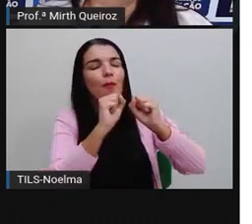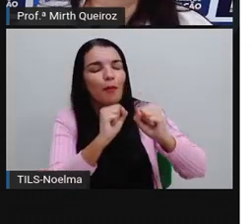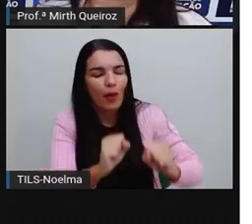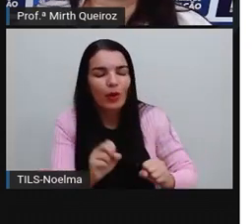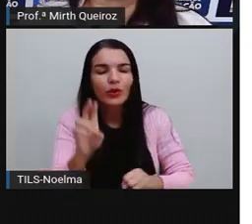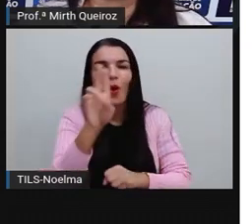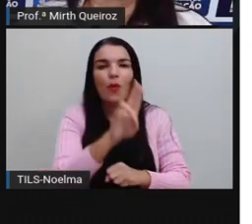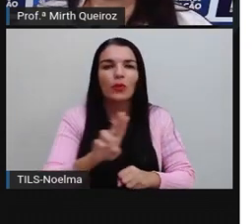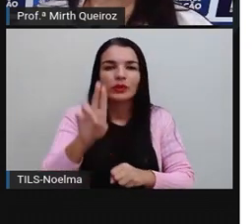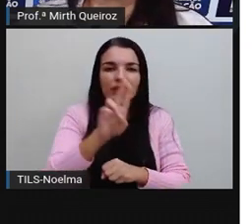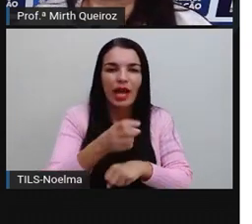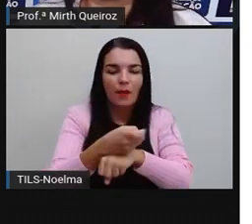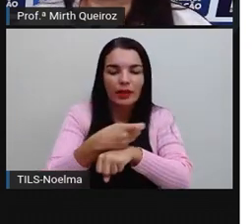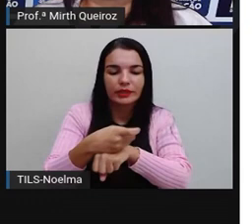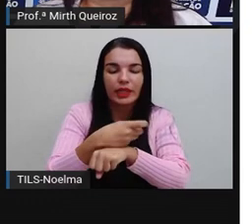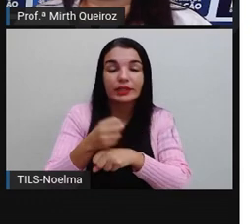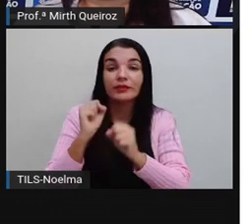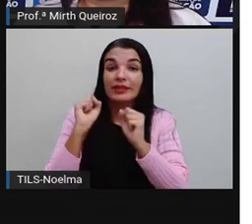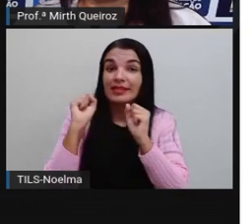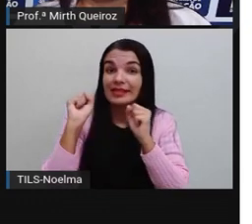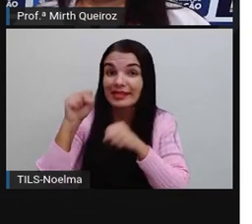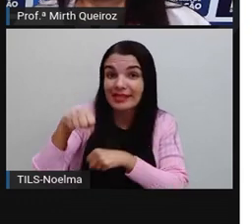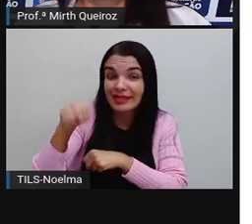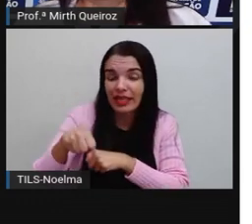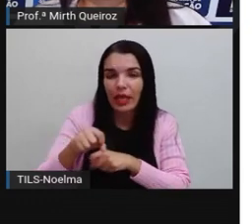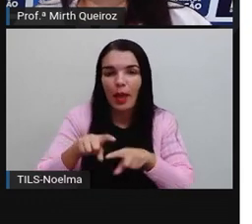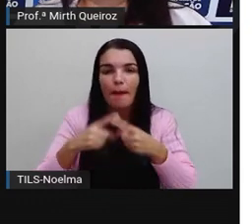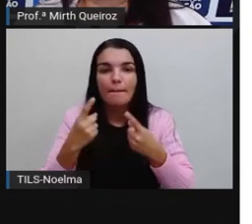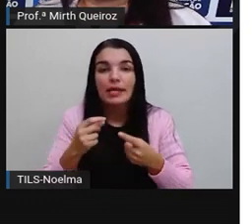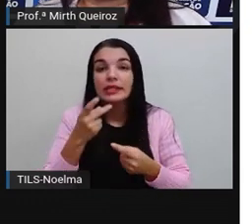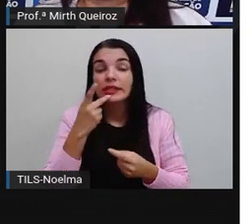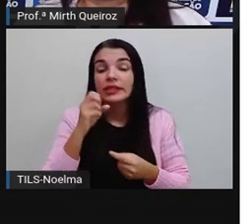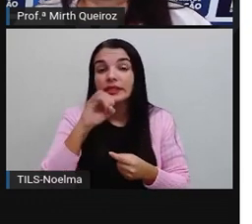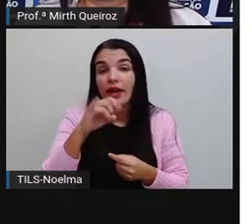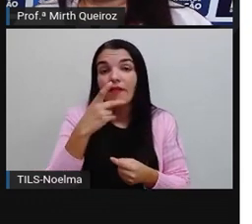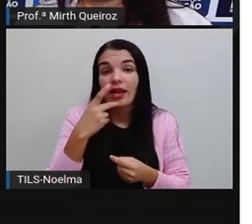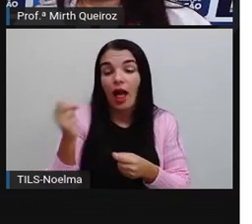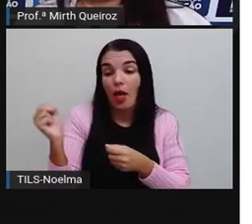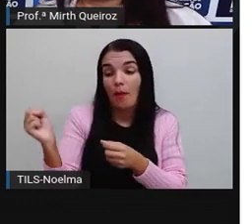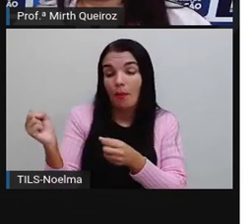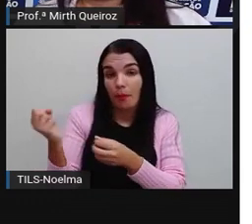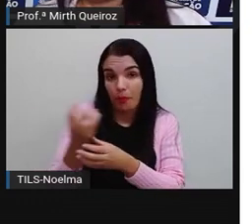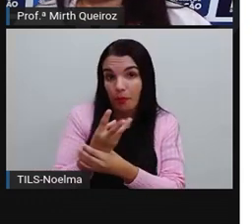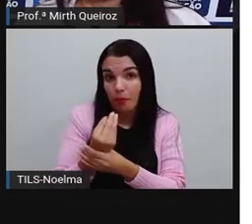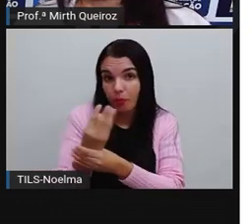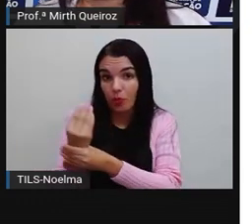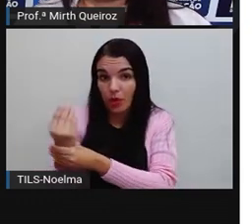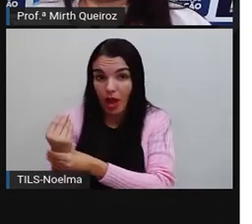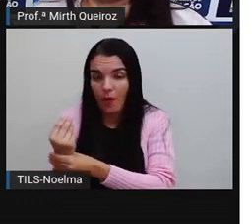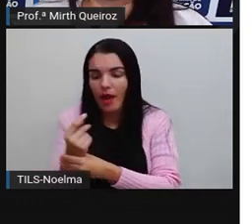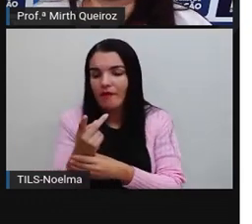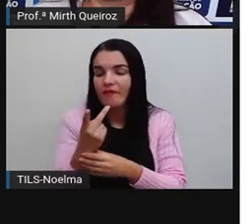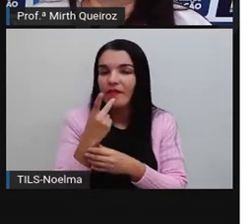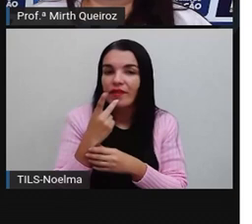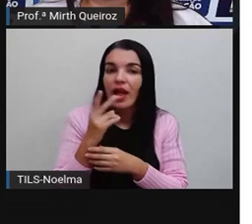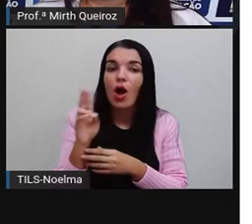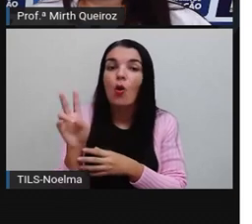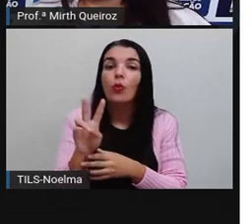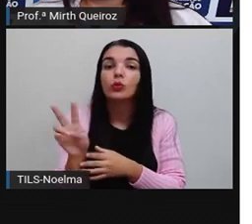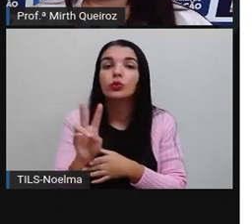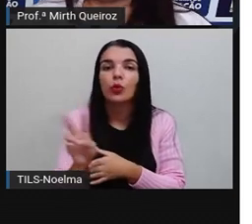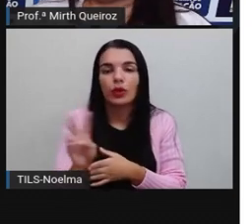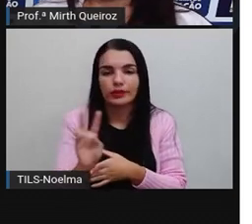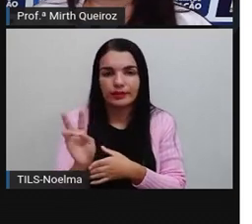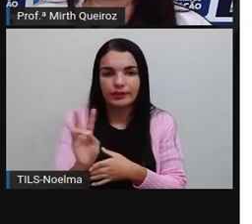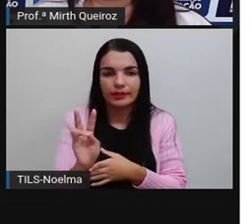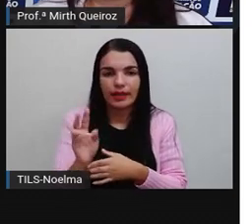utilizar no plural. Só que se a gente utilizar no plural, nós vamos estar nos referindo a maduros, a abacate e melão,